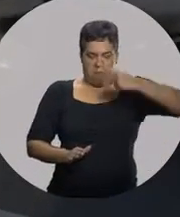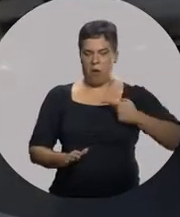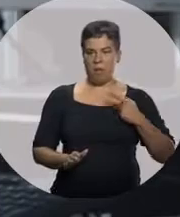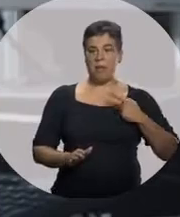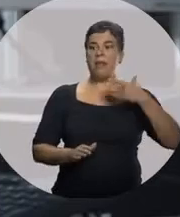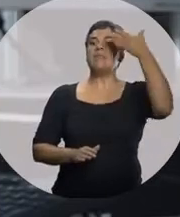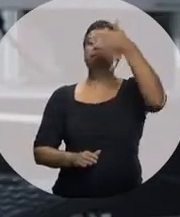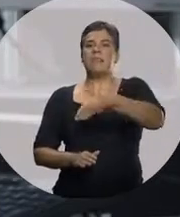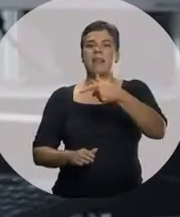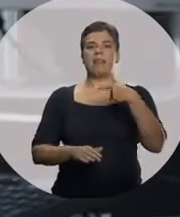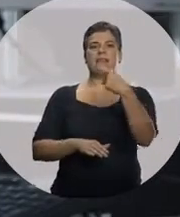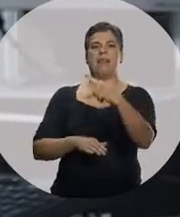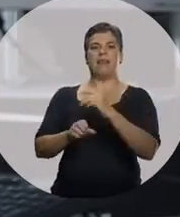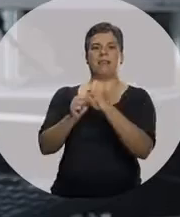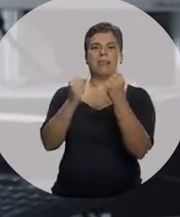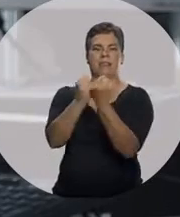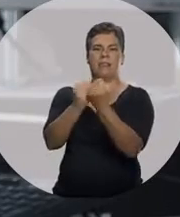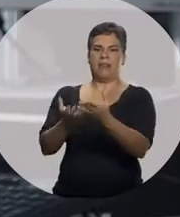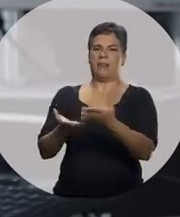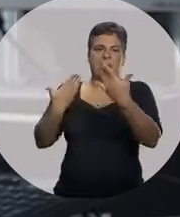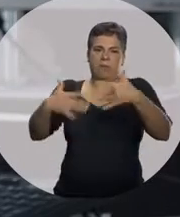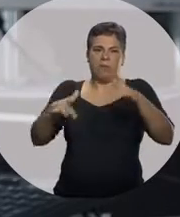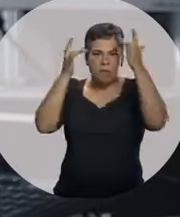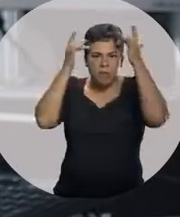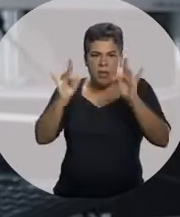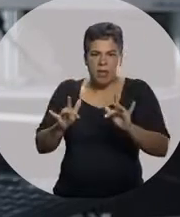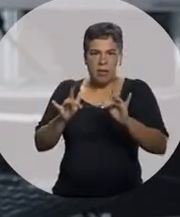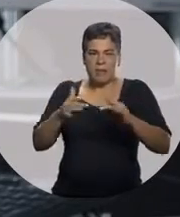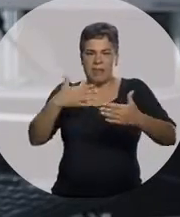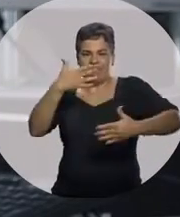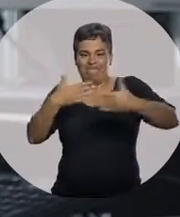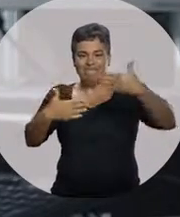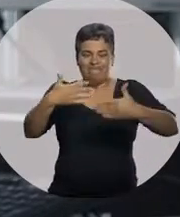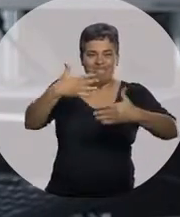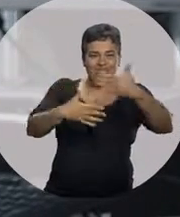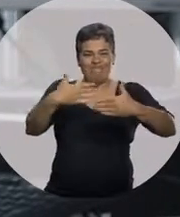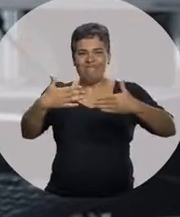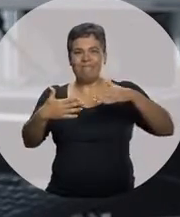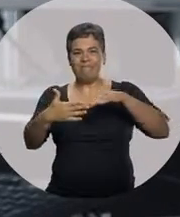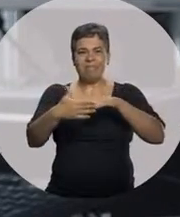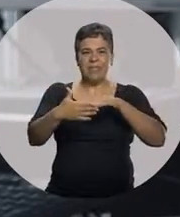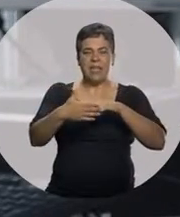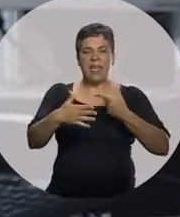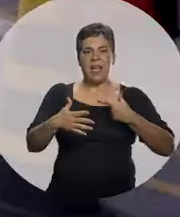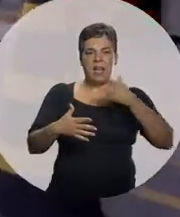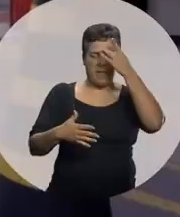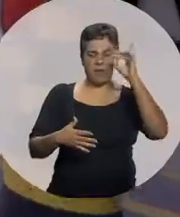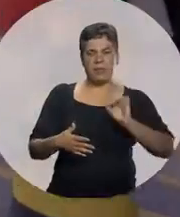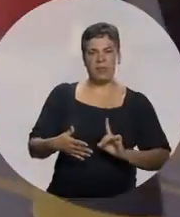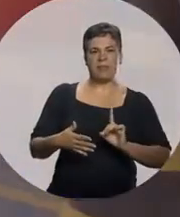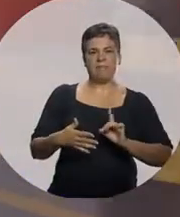indivíduo, ela estar na sociedade As barreiras que a sociedade impõe aos indivíduos